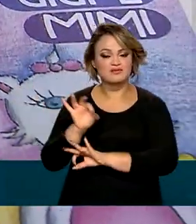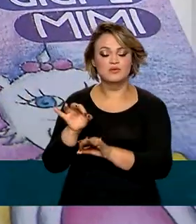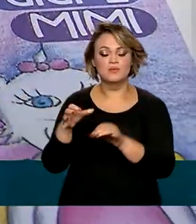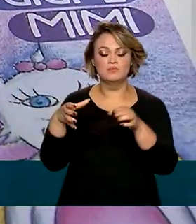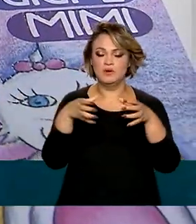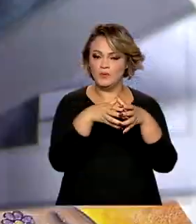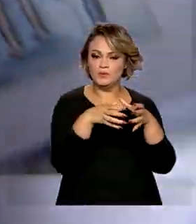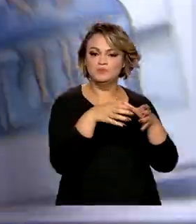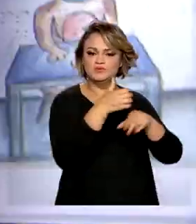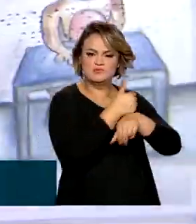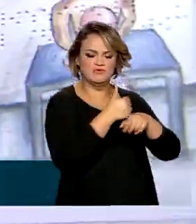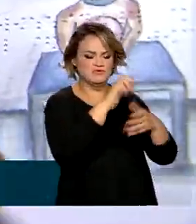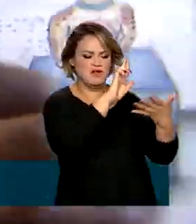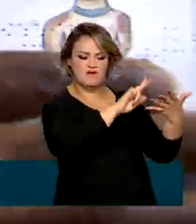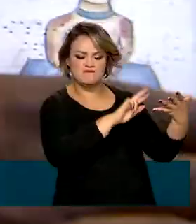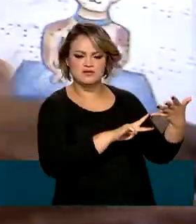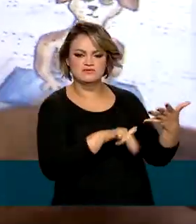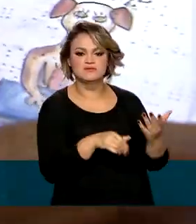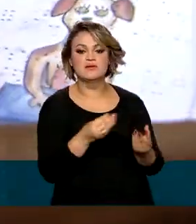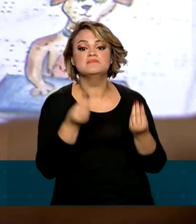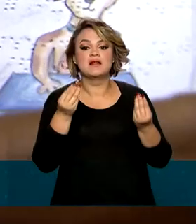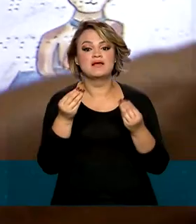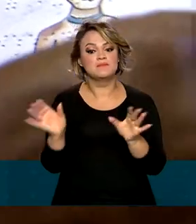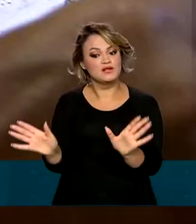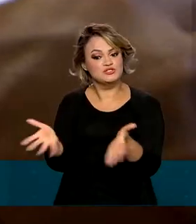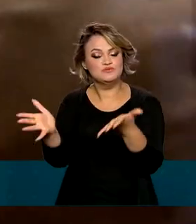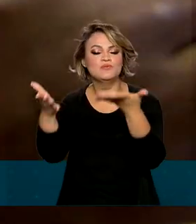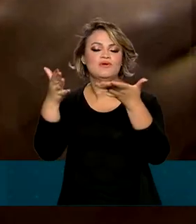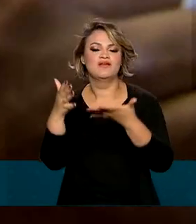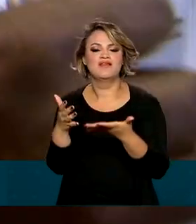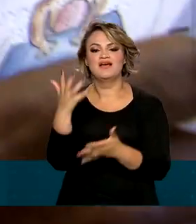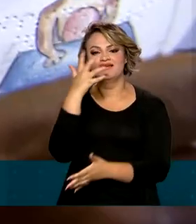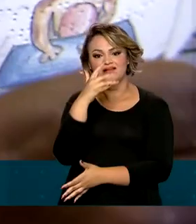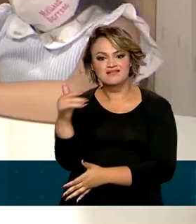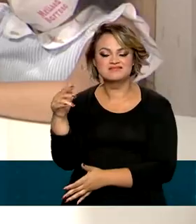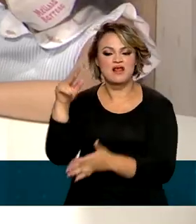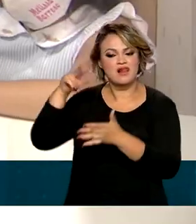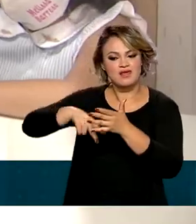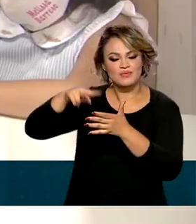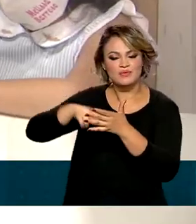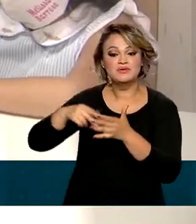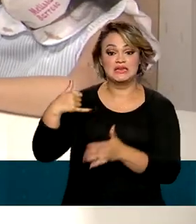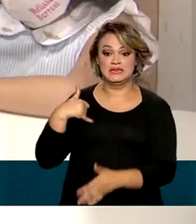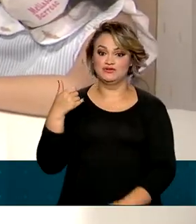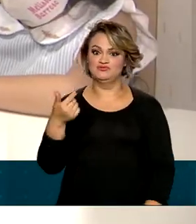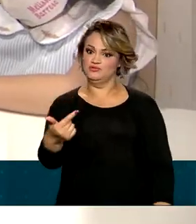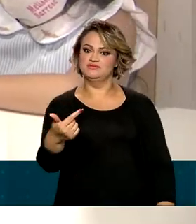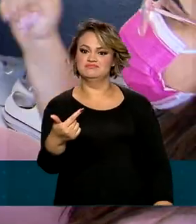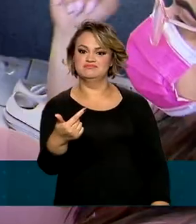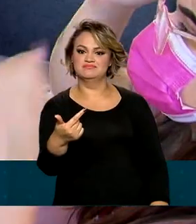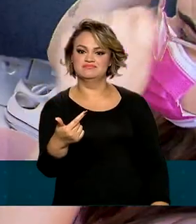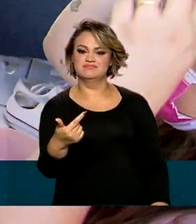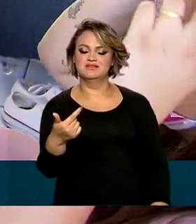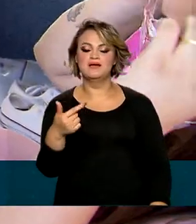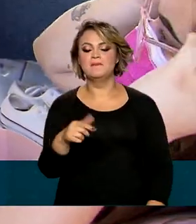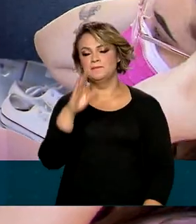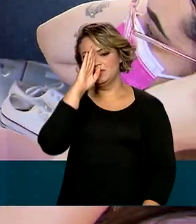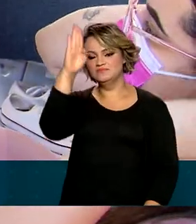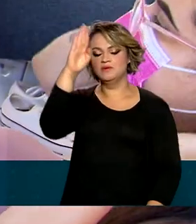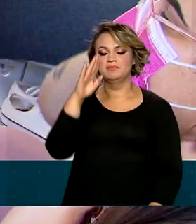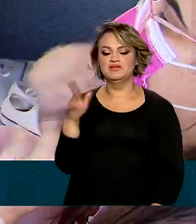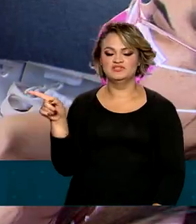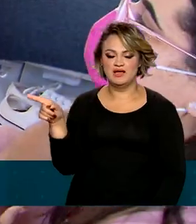multidisciplinar. O objetivo é estimular a leitura de crianças a partir dos dois anos, especialmente